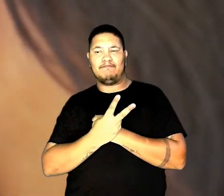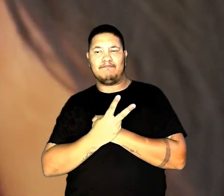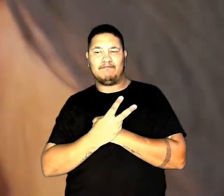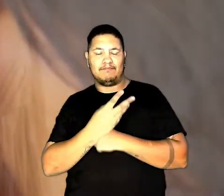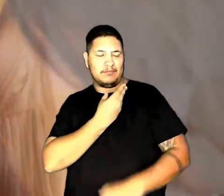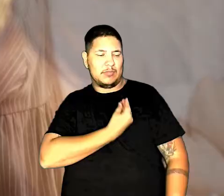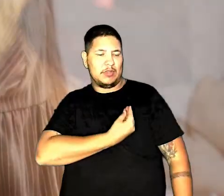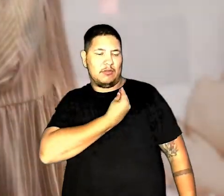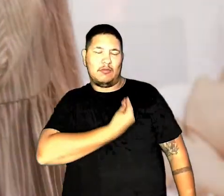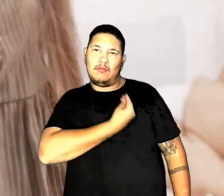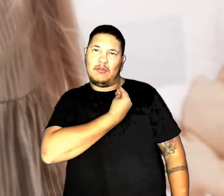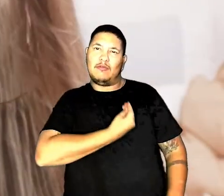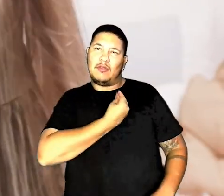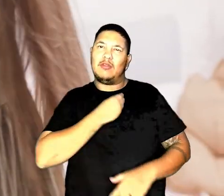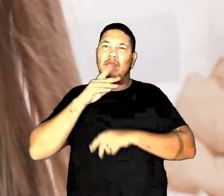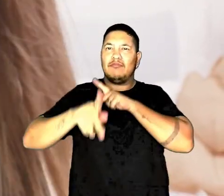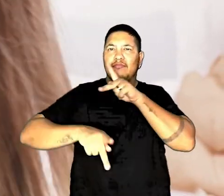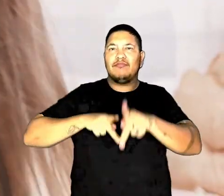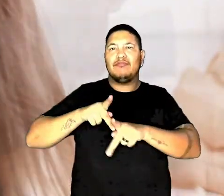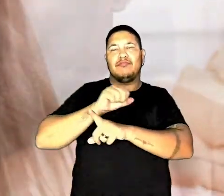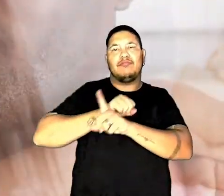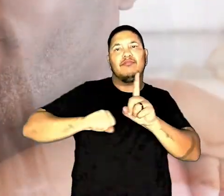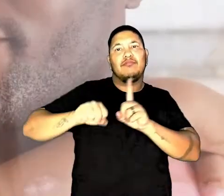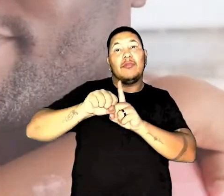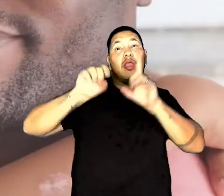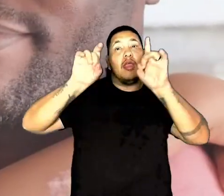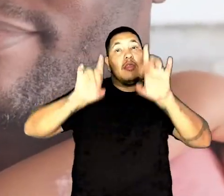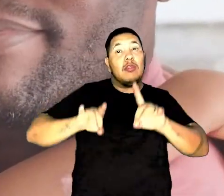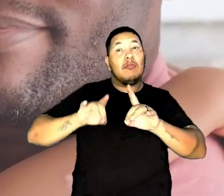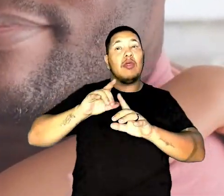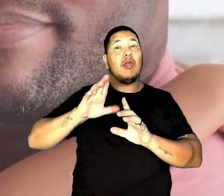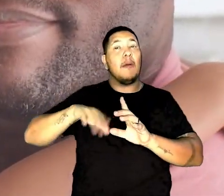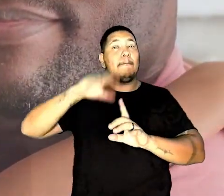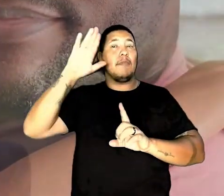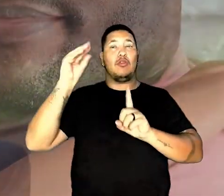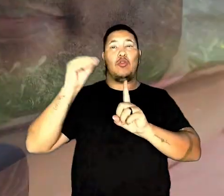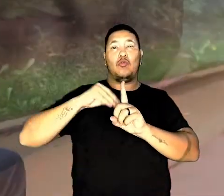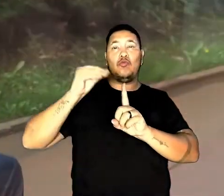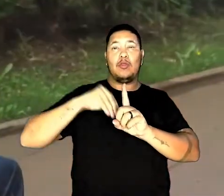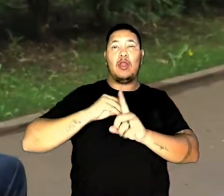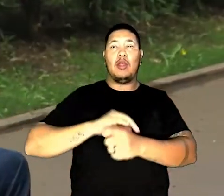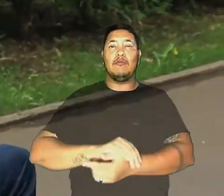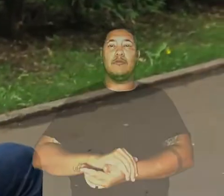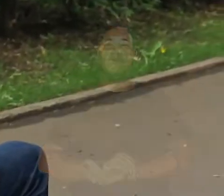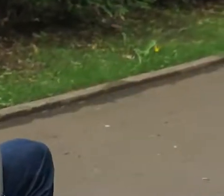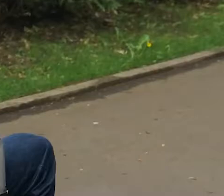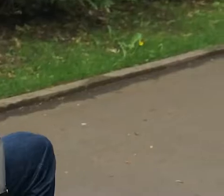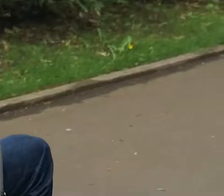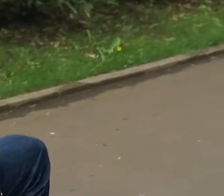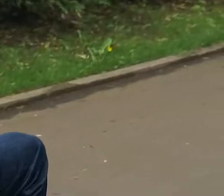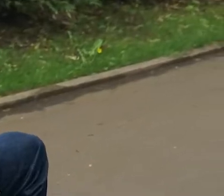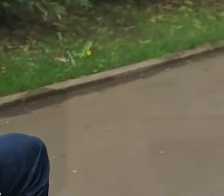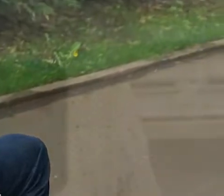se proteger uma determinada parcela da sociedade brasileira, em especial as vulnerabilidades.